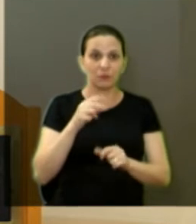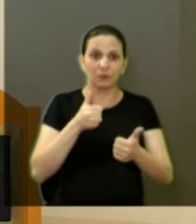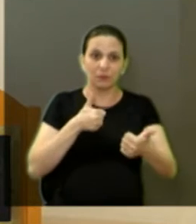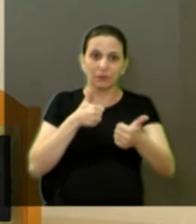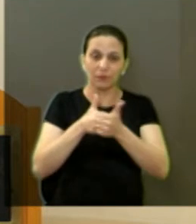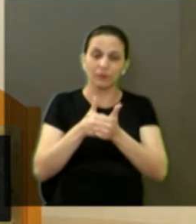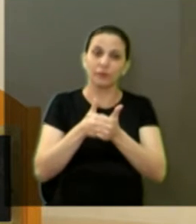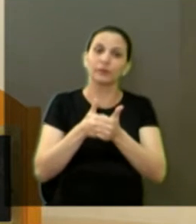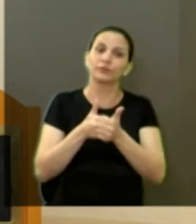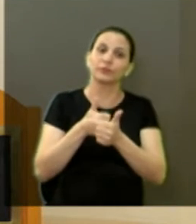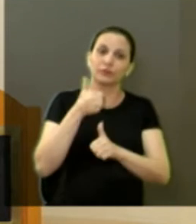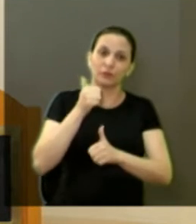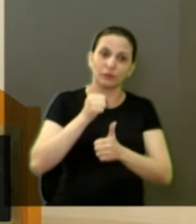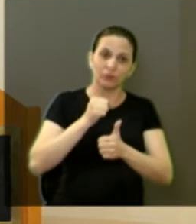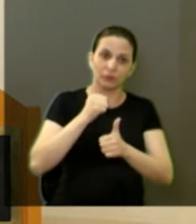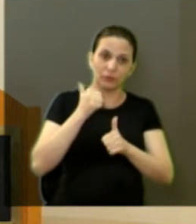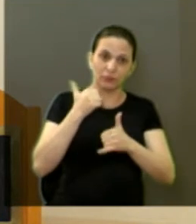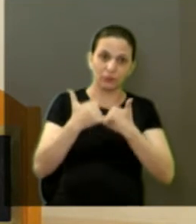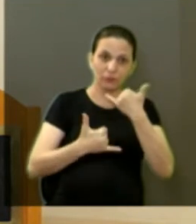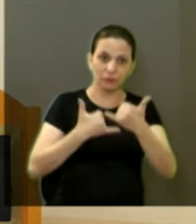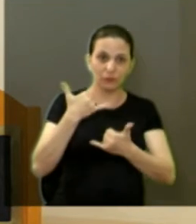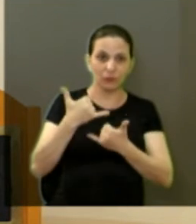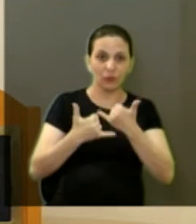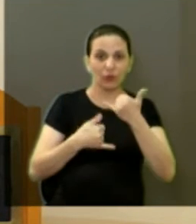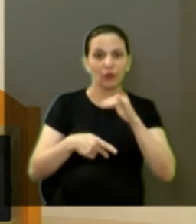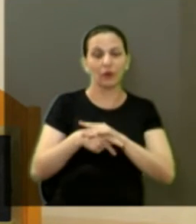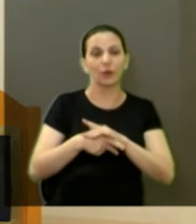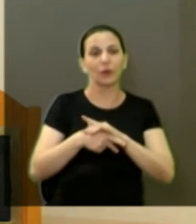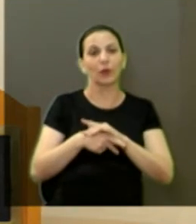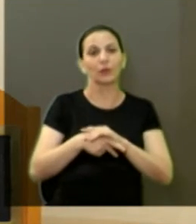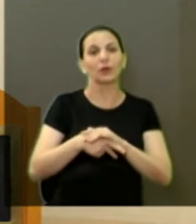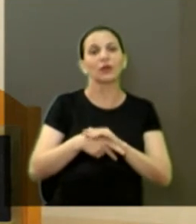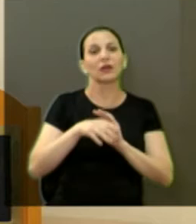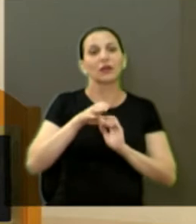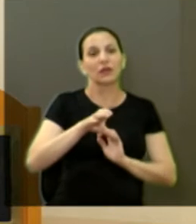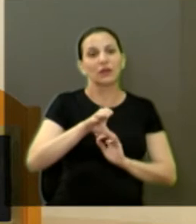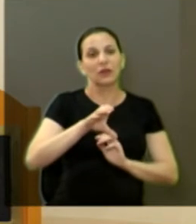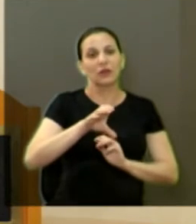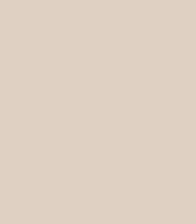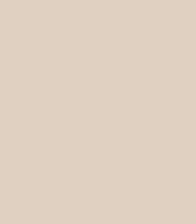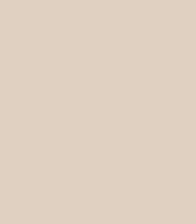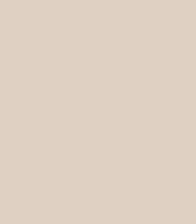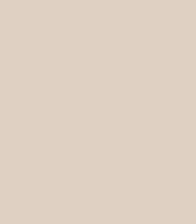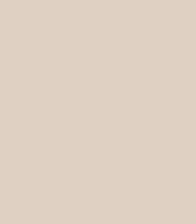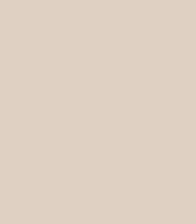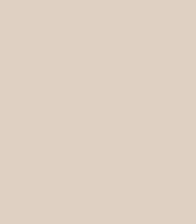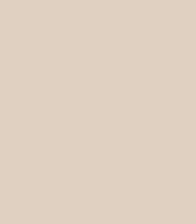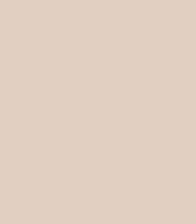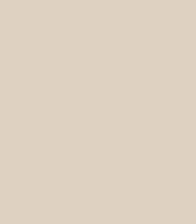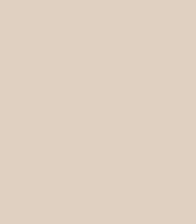jogos, que foi muito bom, e agora foi em Cravinhos, lá ficamos em sétimo lugar. Parabéns, uma boa noite a todos.